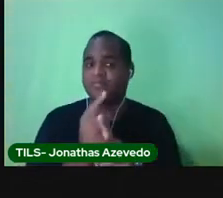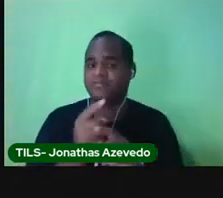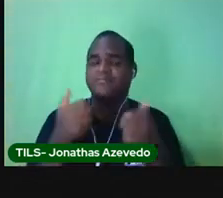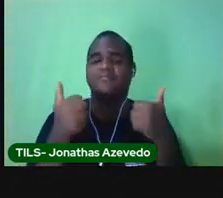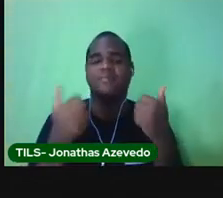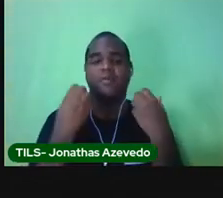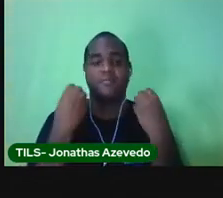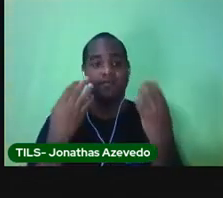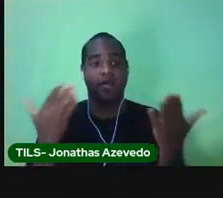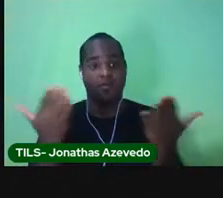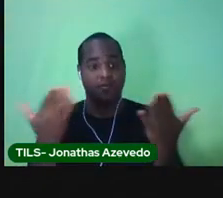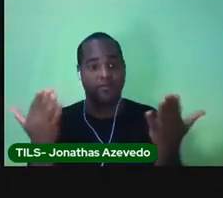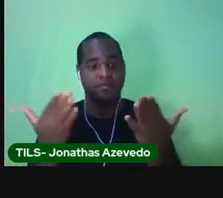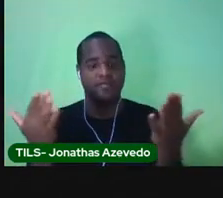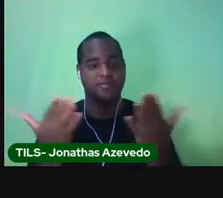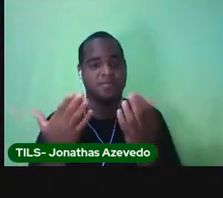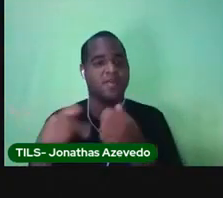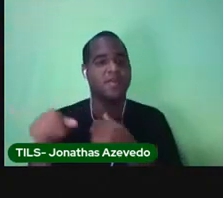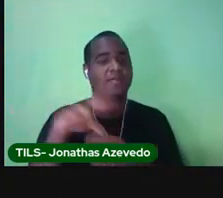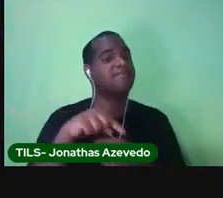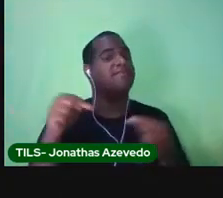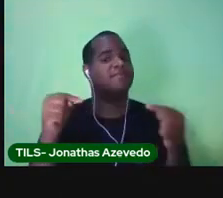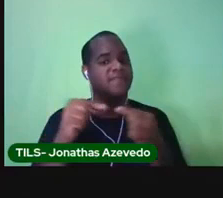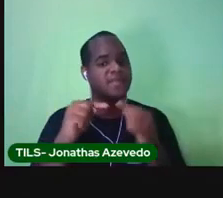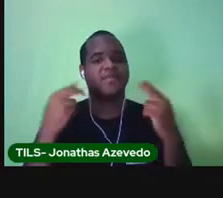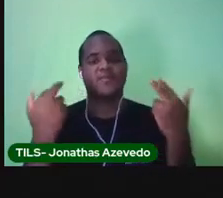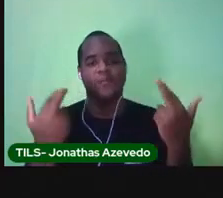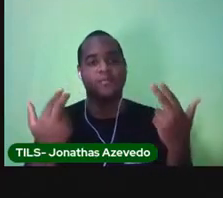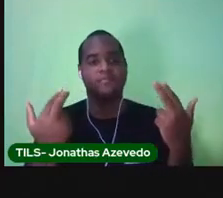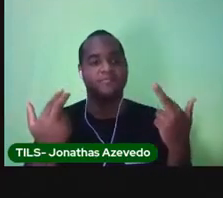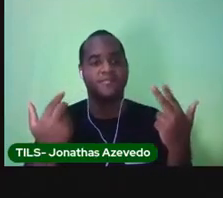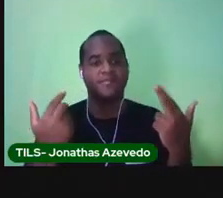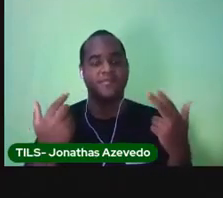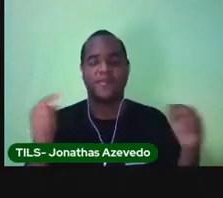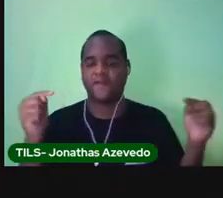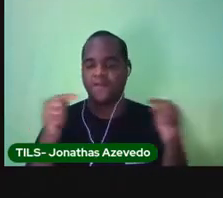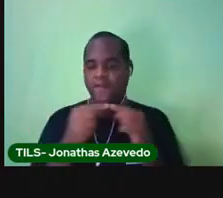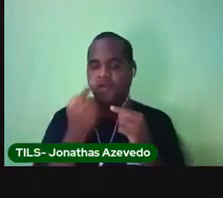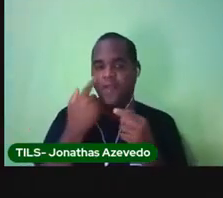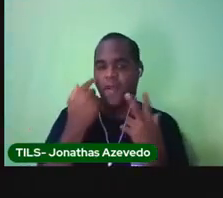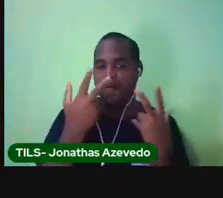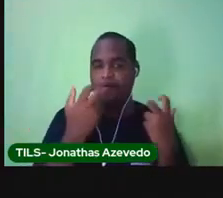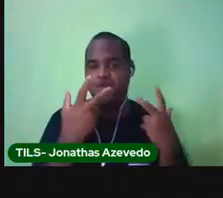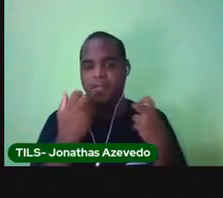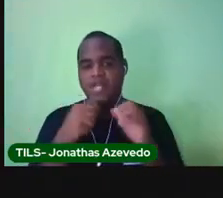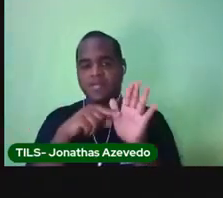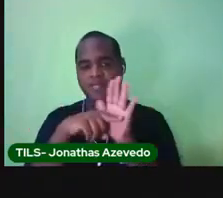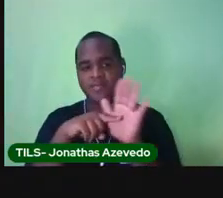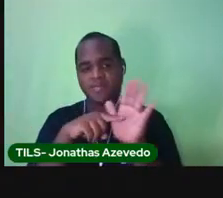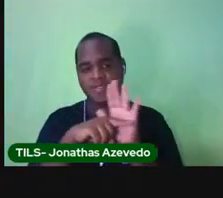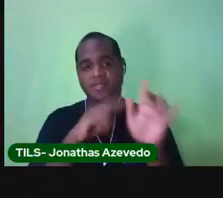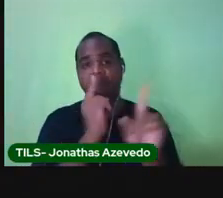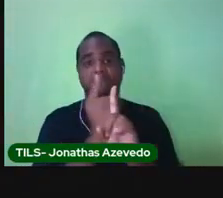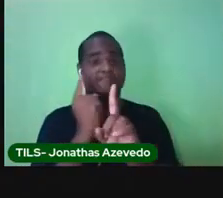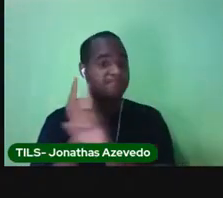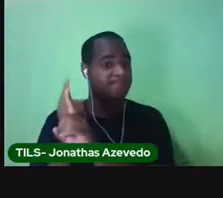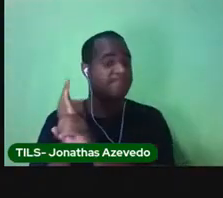Agora, você vai ser a mesma coisa. Você vai investigar e você vai